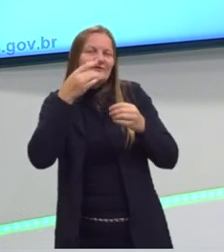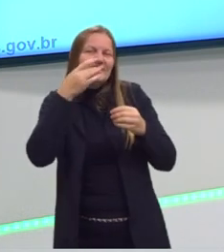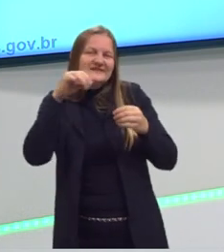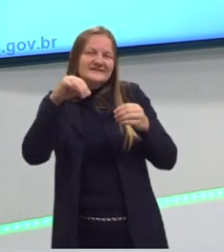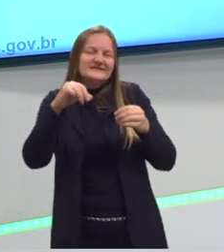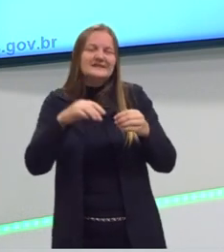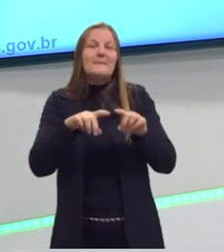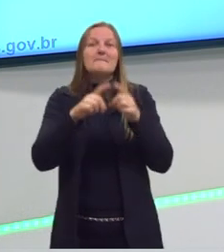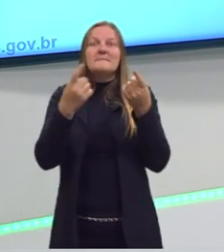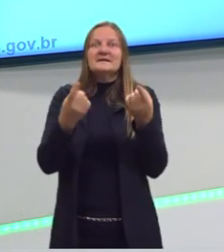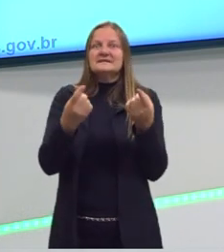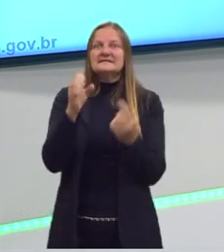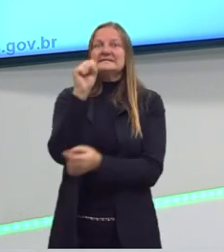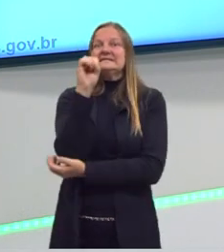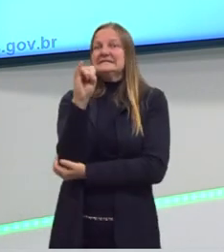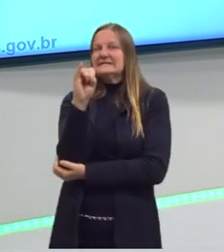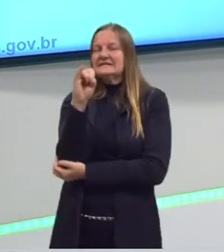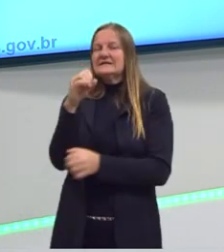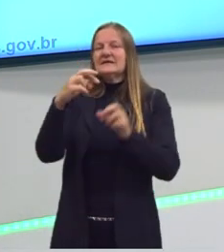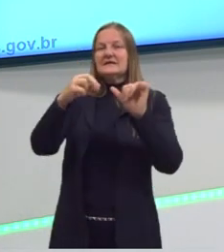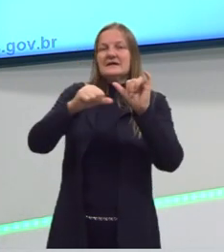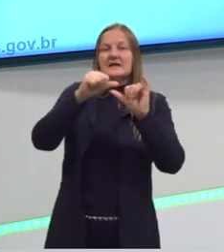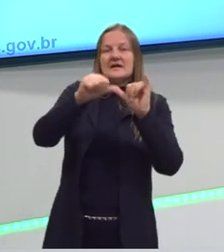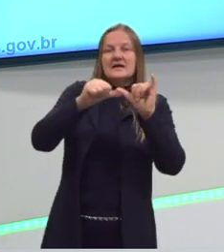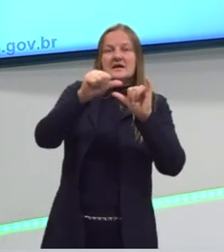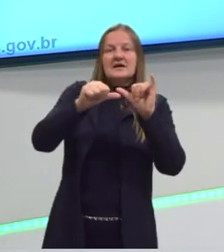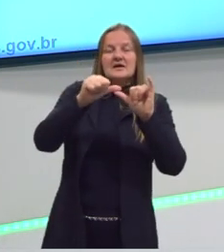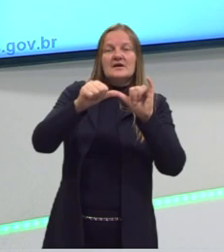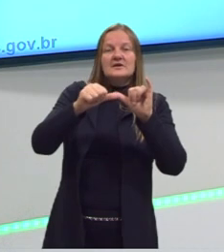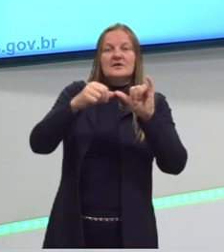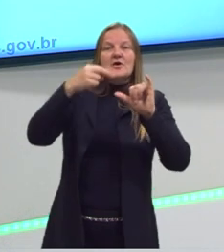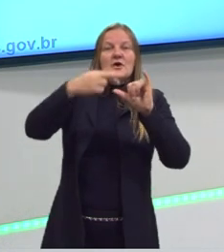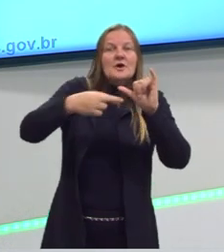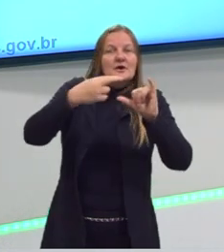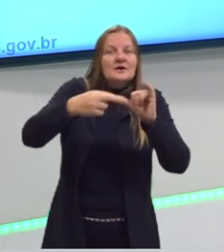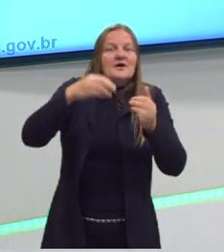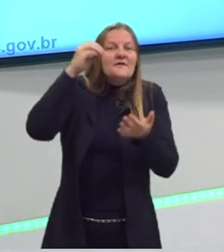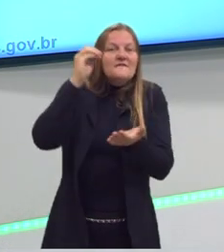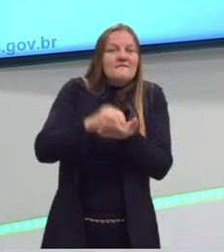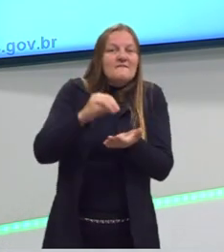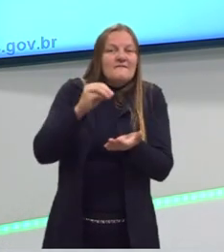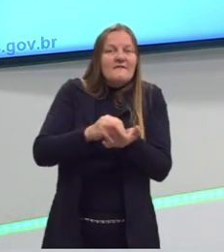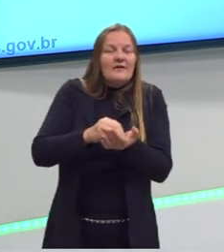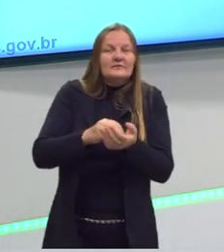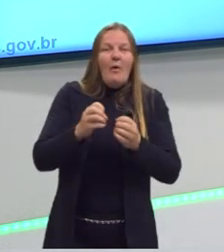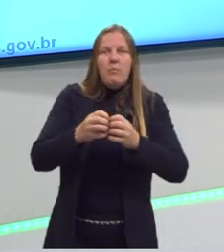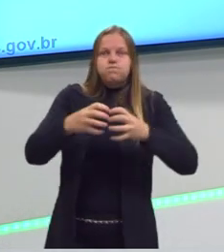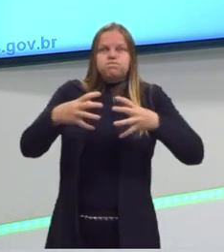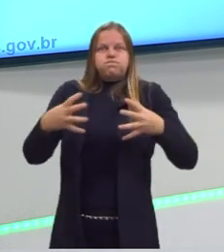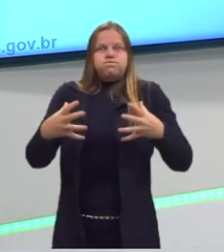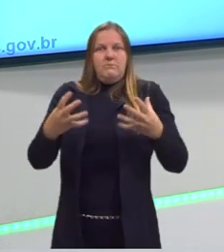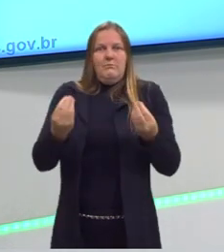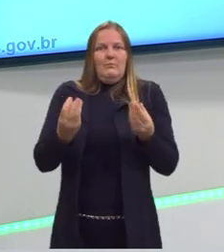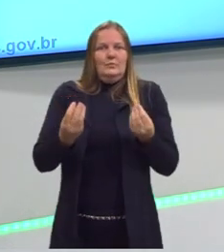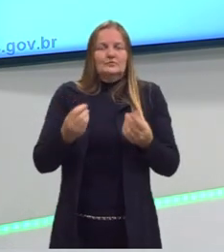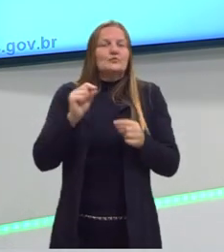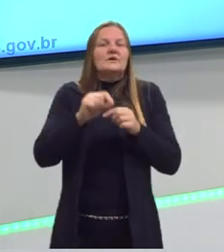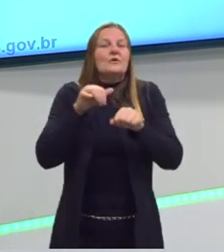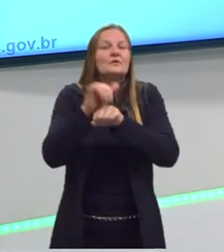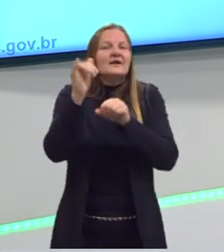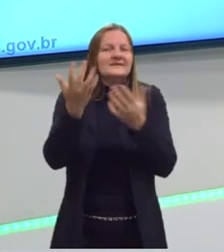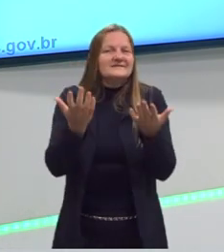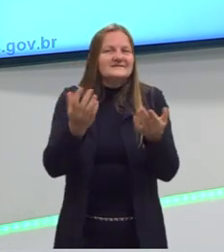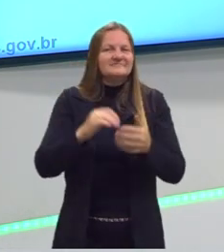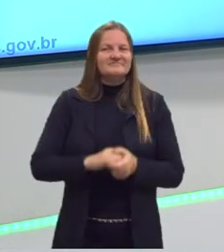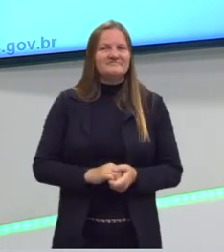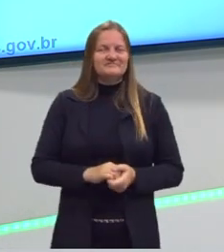Mas e se eu tiver um reagente faltando? Ou se eu tiver um reagente em excesso, o que acontece? Se eu tiver